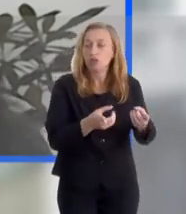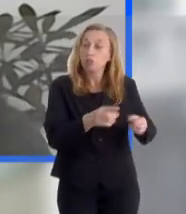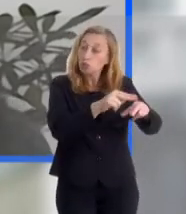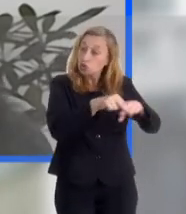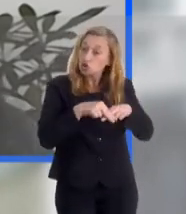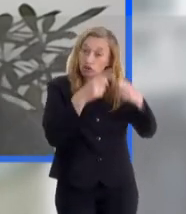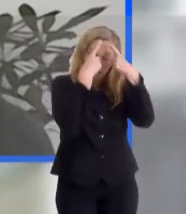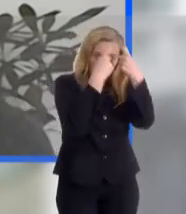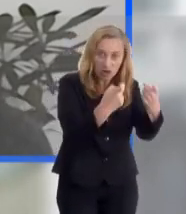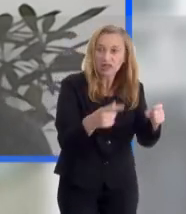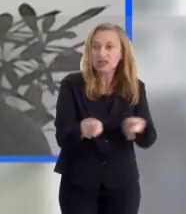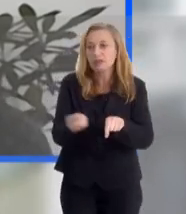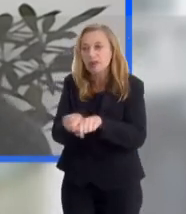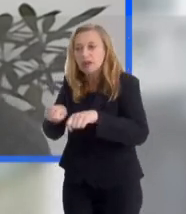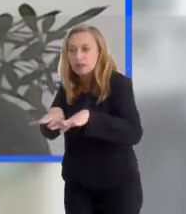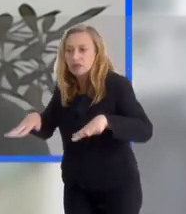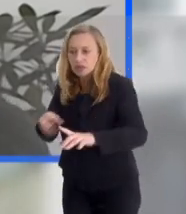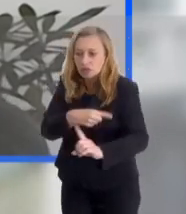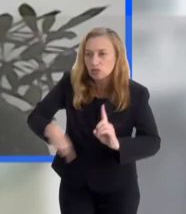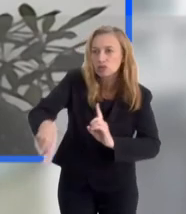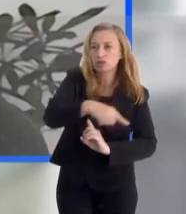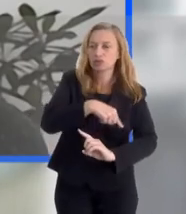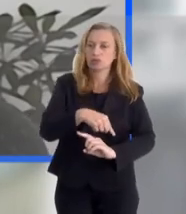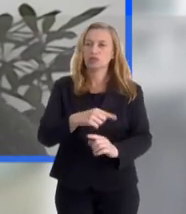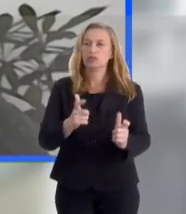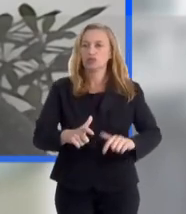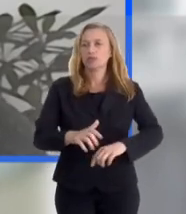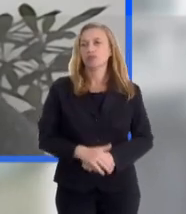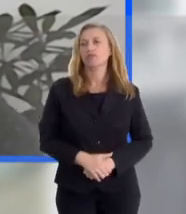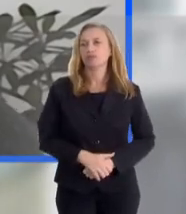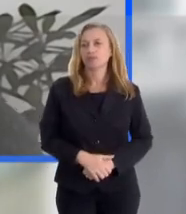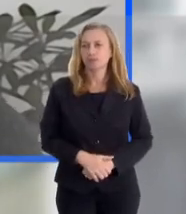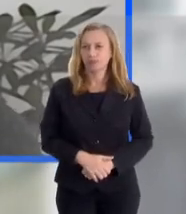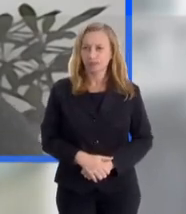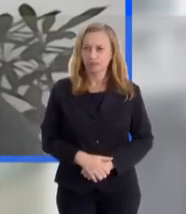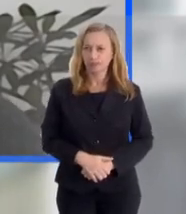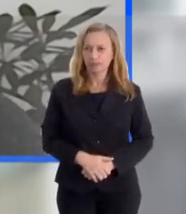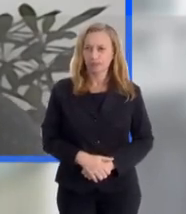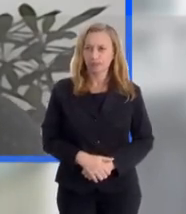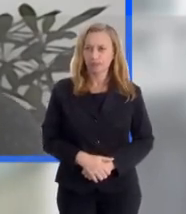pela pandemia, mas pela violência que é recorrente em alguns territórios.